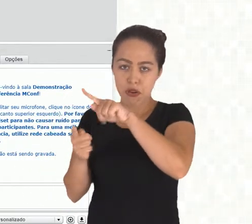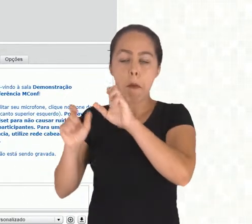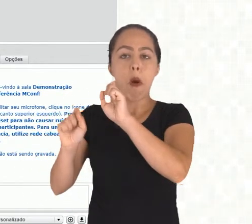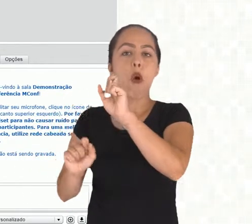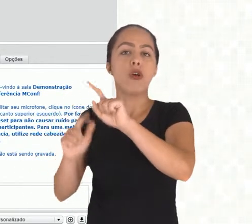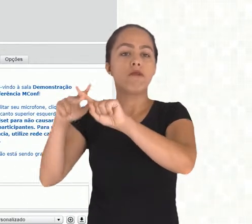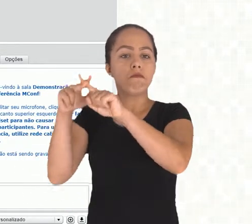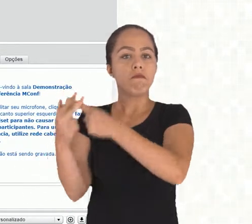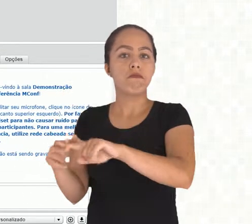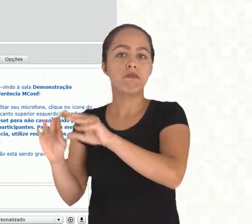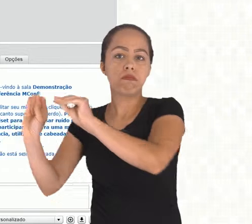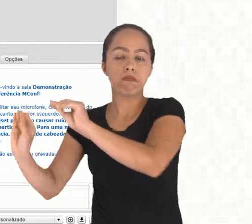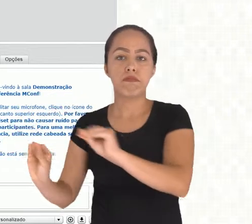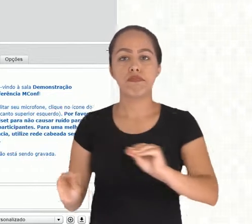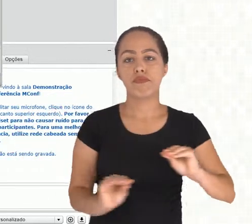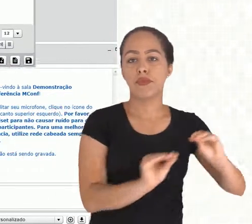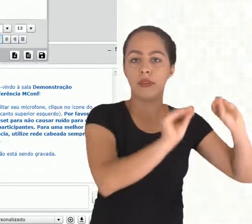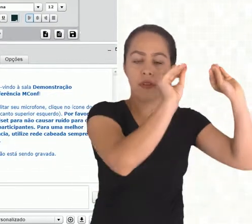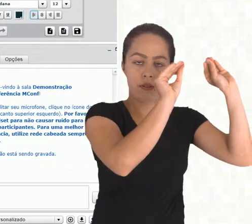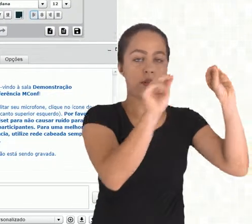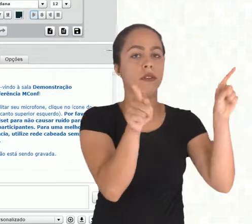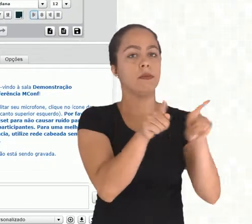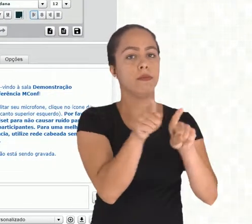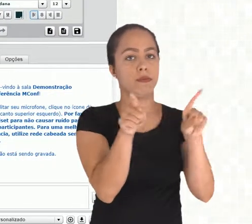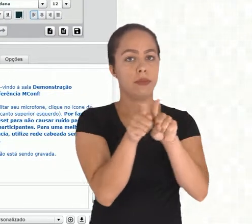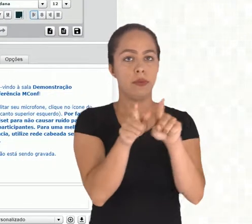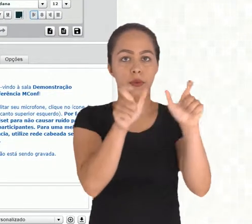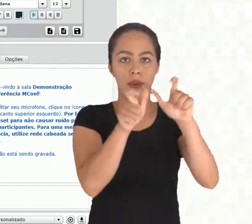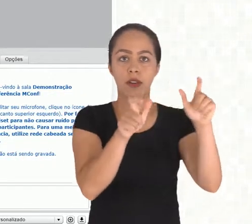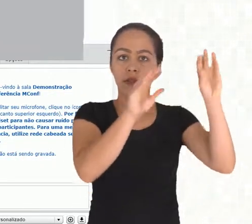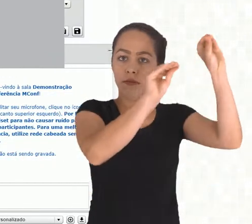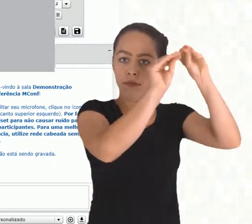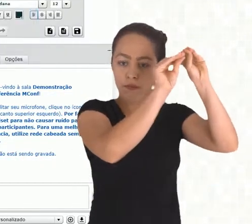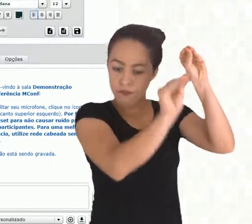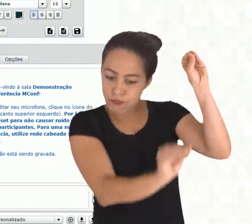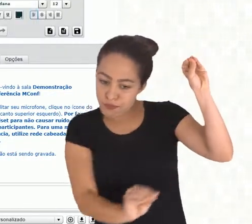caixas, mudá-las de lugar, tá certo?